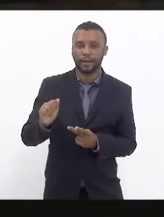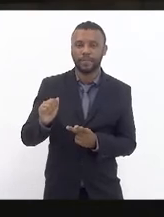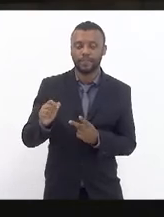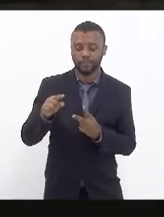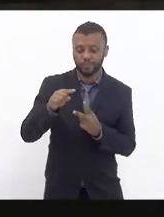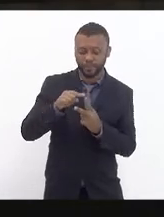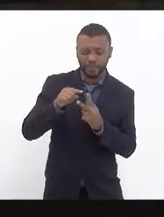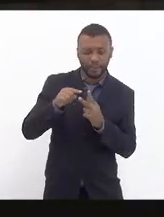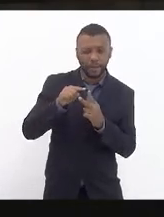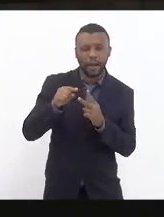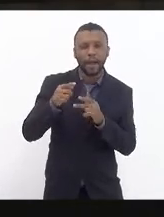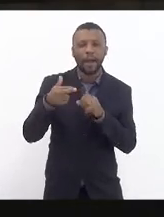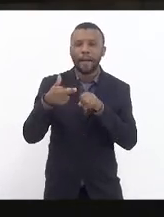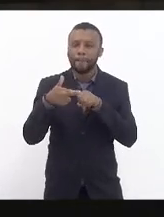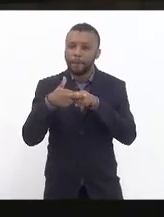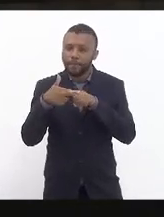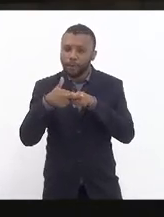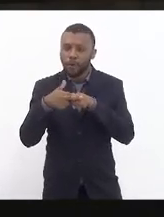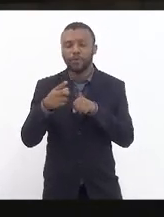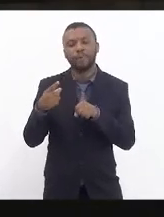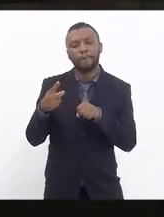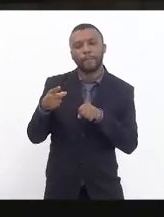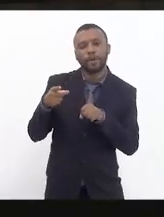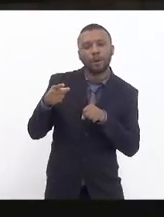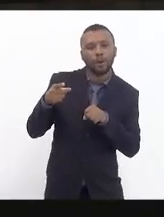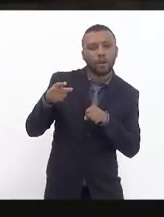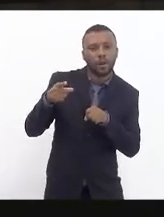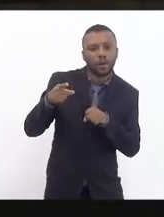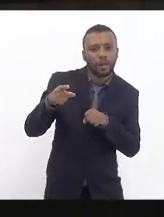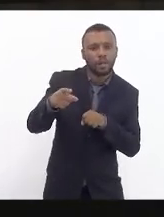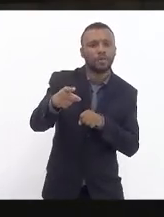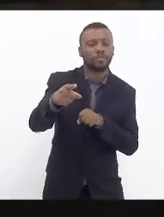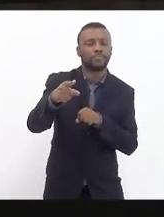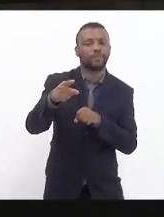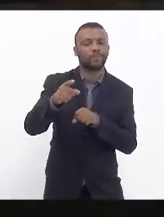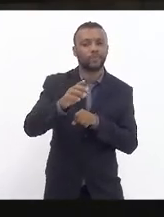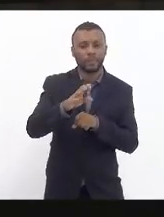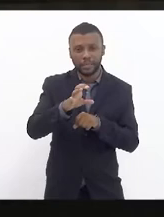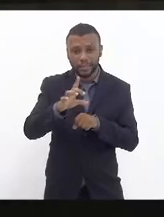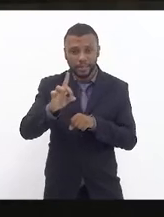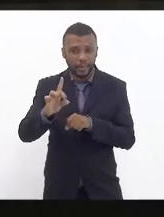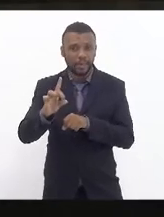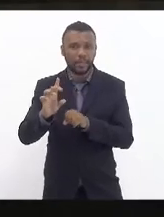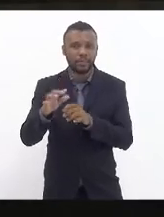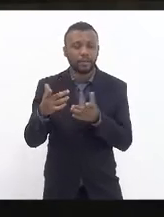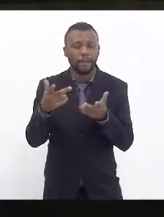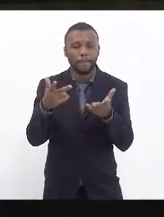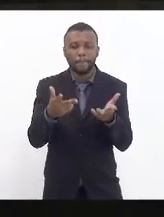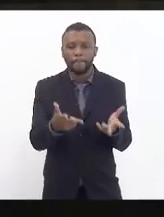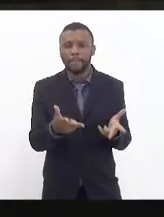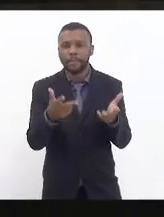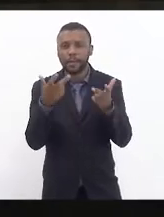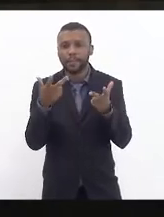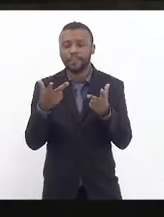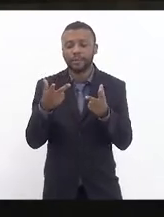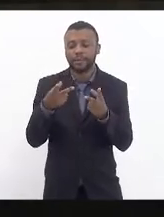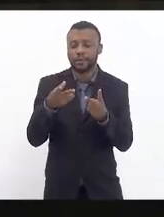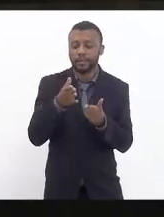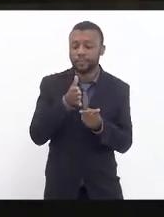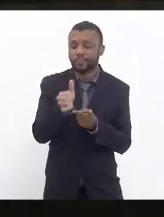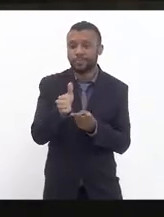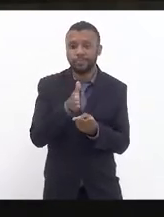e Saracuruna vem direto e pega o pessoal todinho ao longo da Baixada Fluminense tiveram problema nas duas das duas linhas